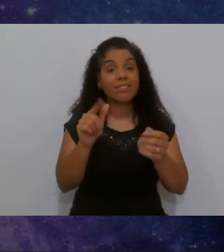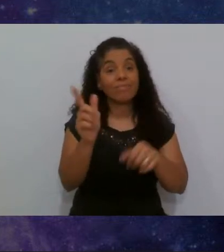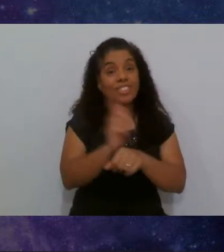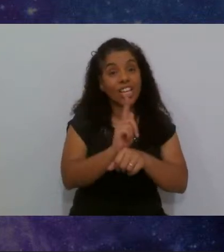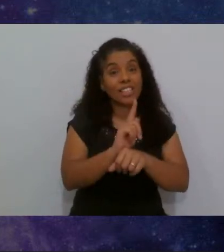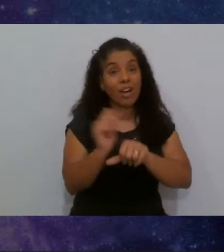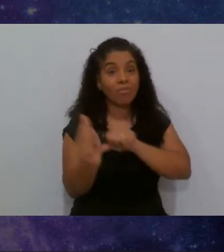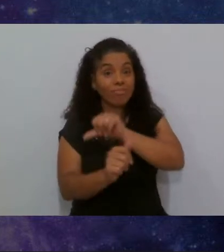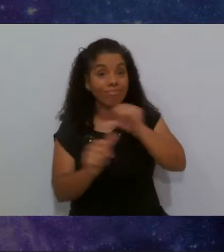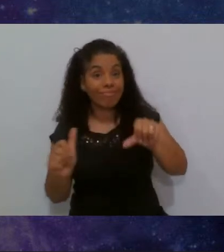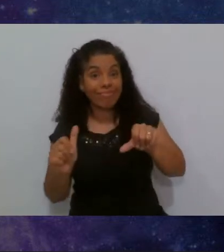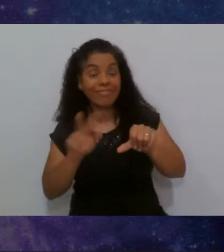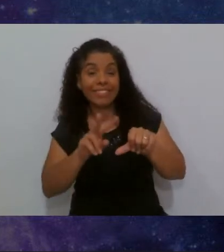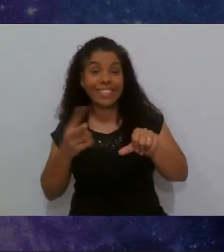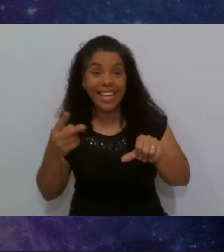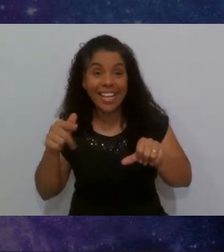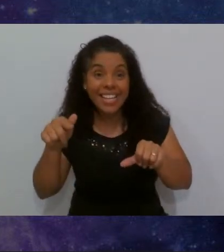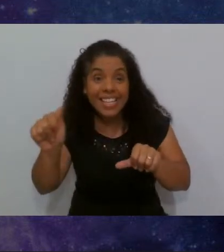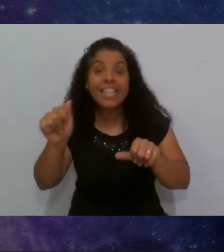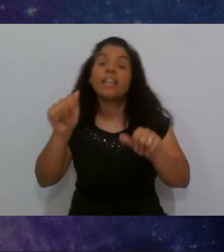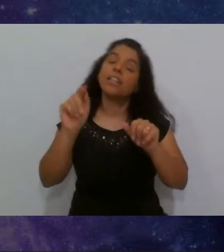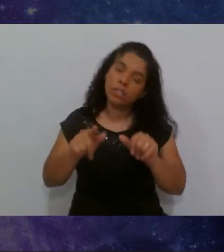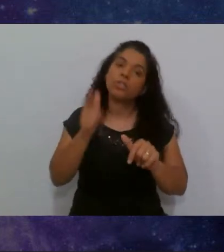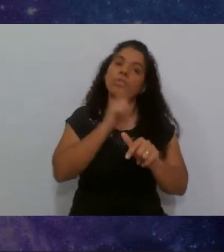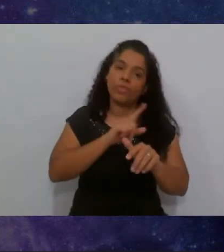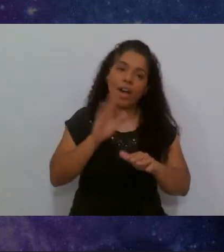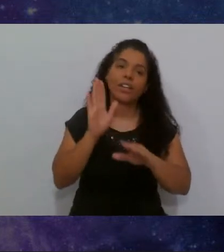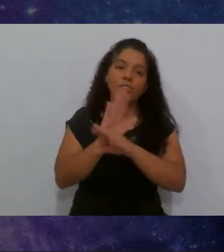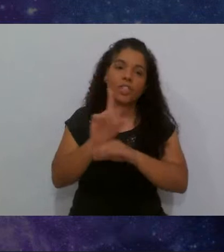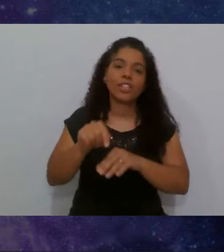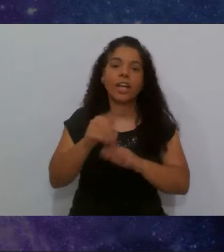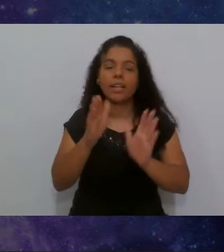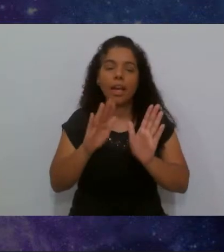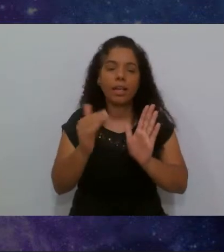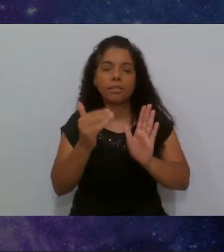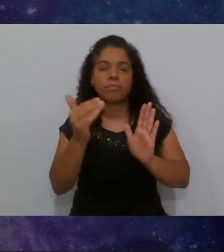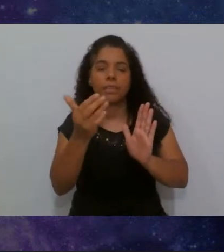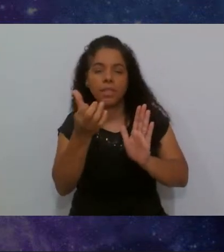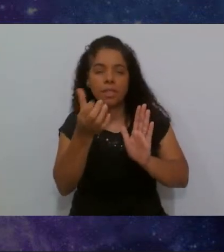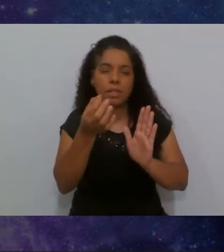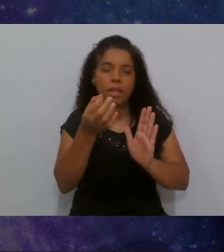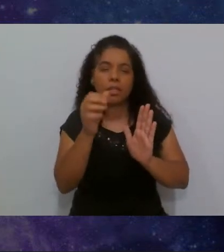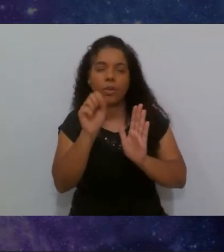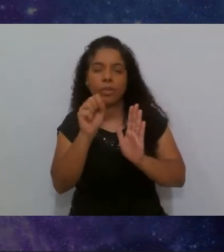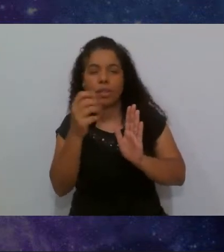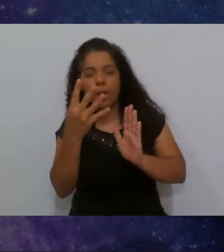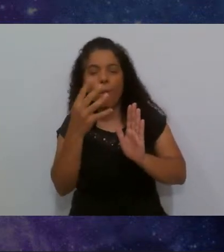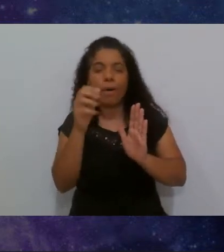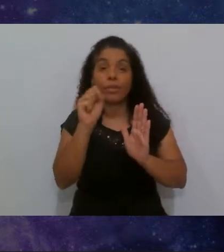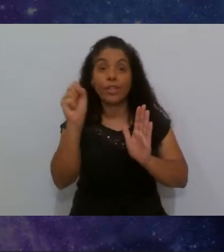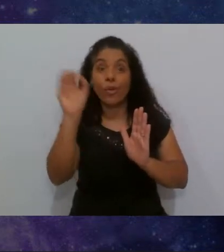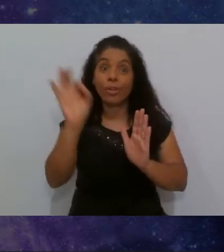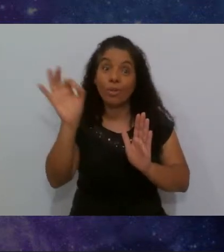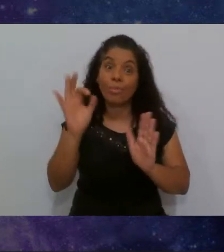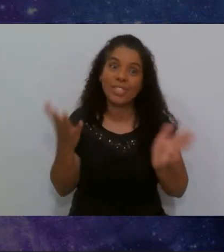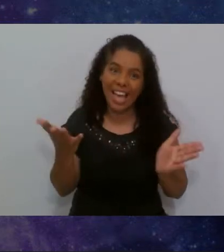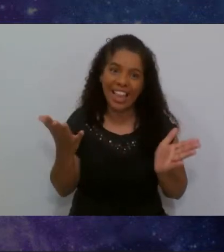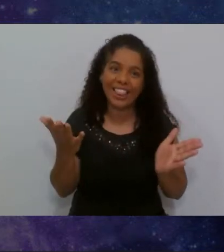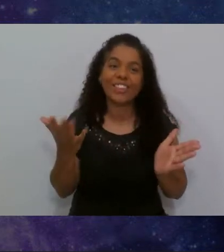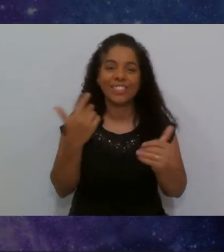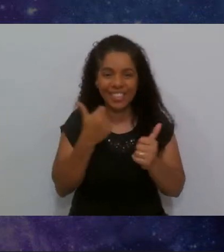programar vai te colocar naqueles 60, 84, 88% e não nos 12.